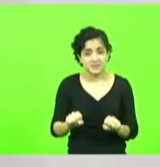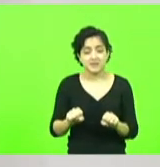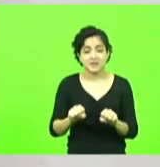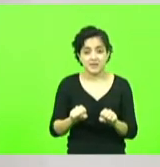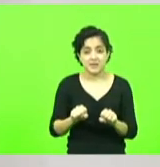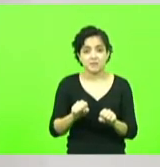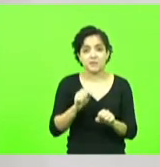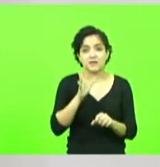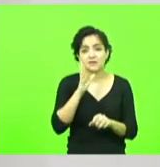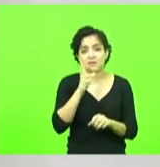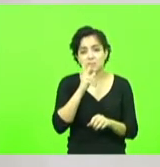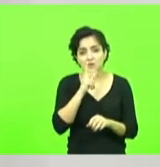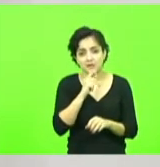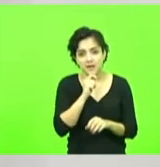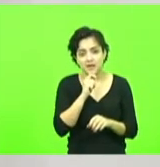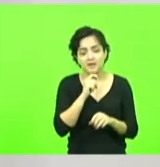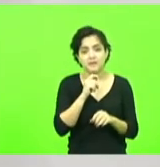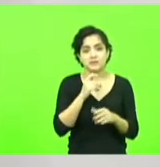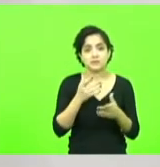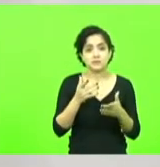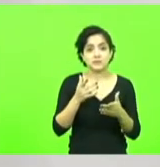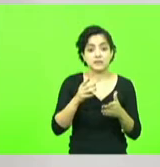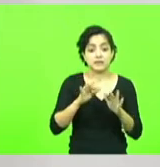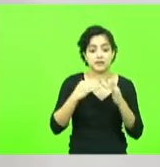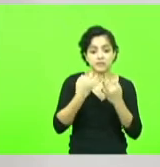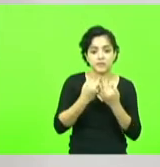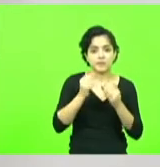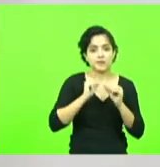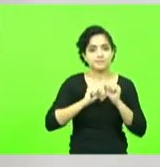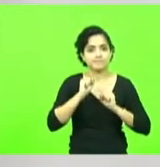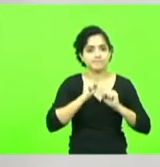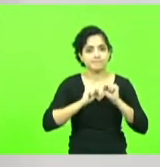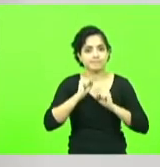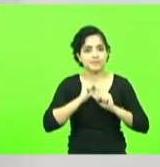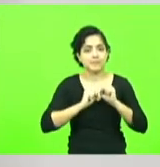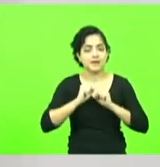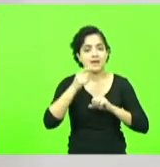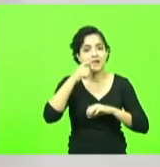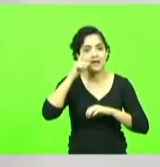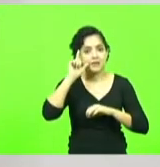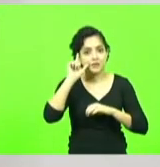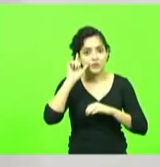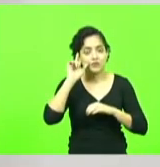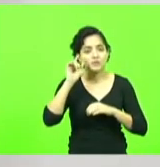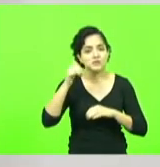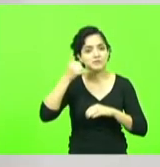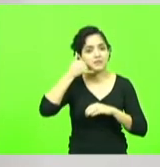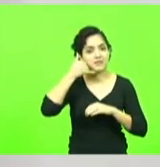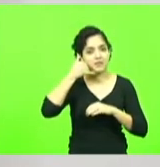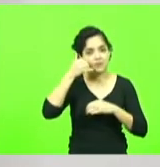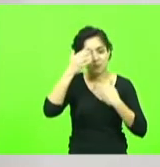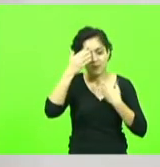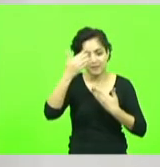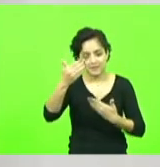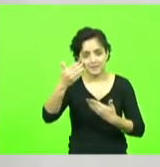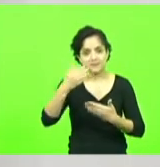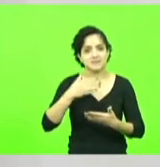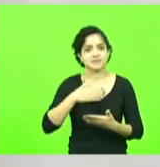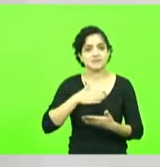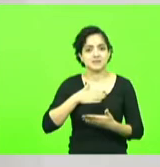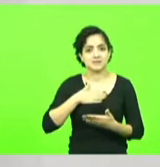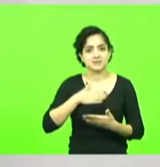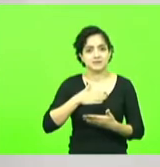família fica apavorado e ontem a vó mandando um agradecimento a foto da criancinha